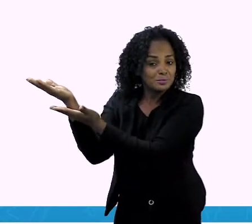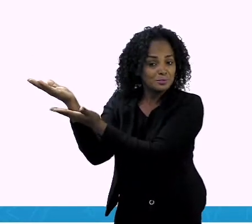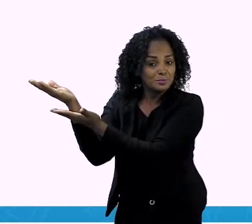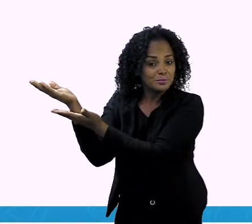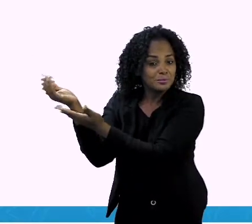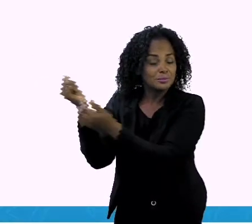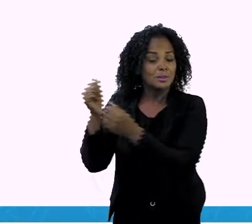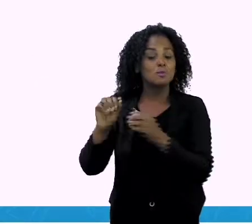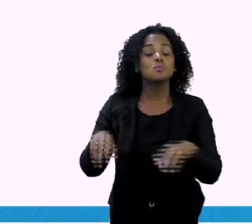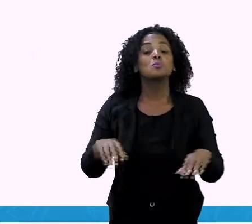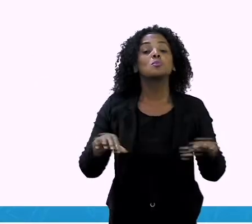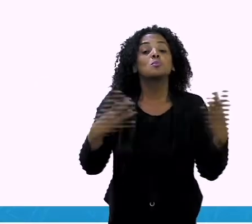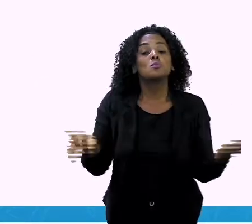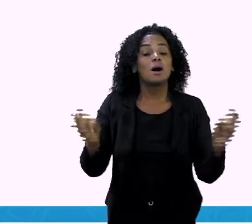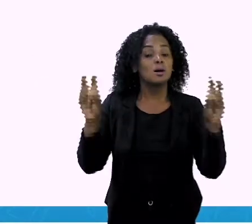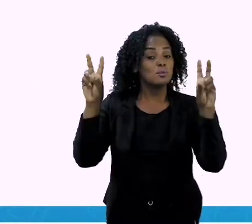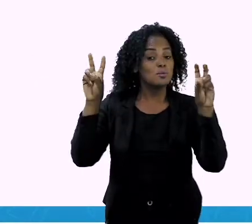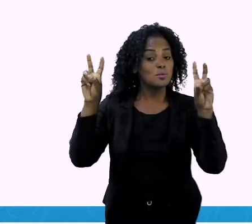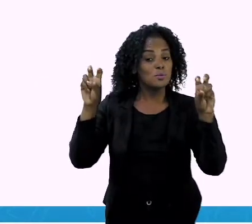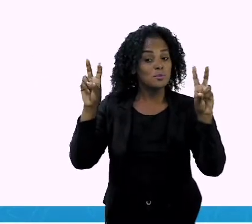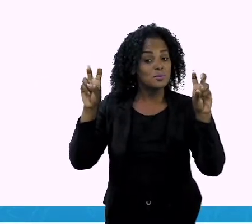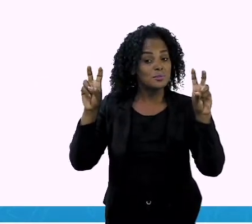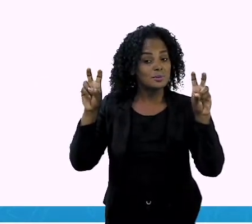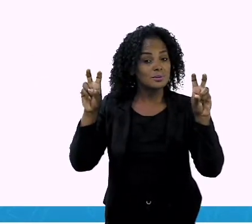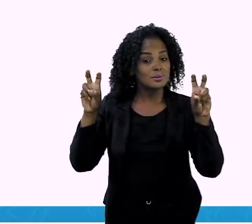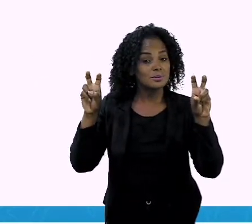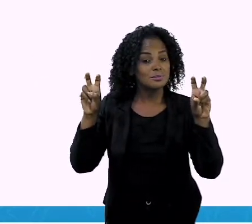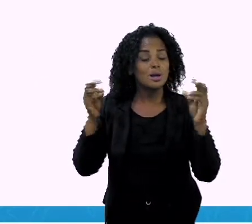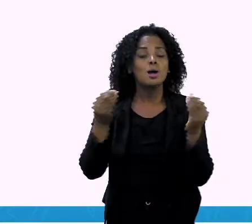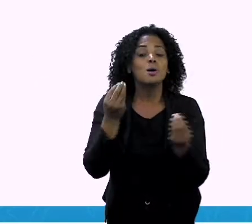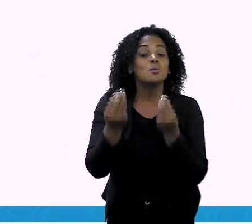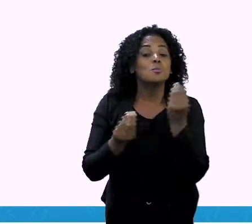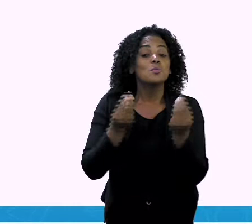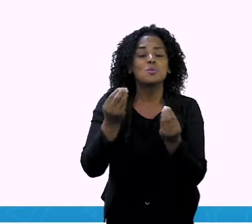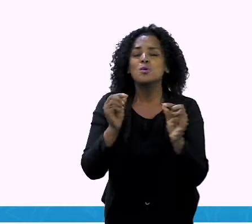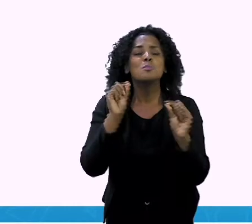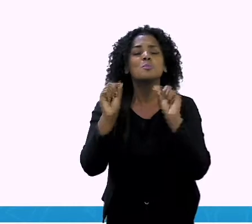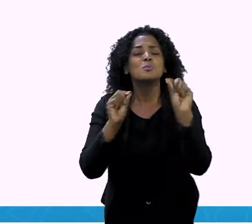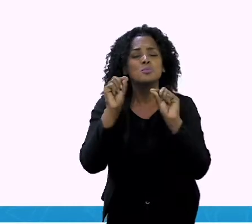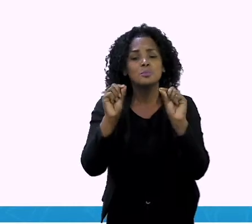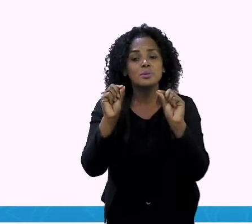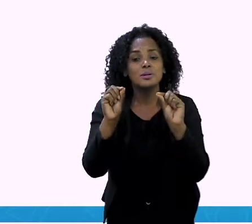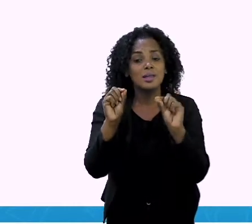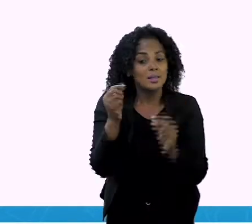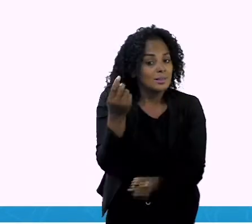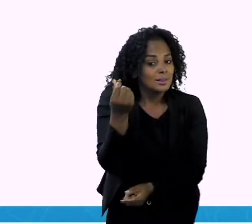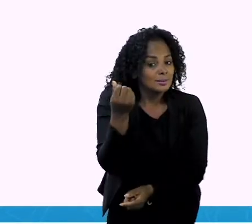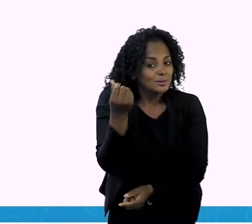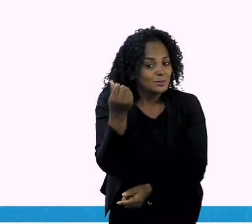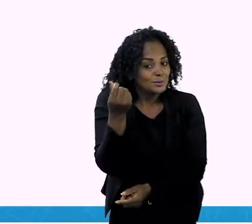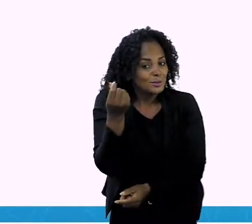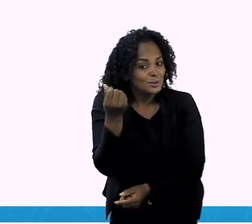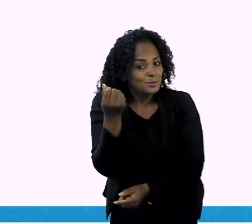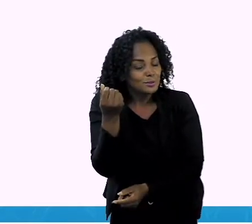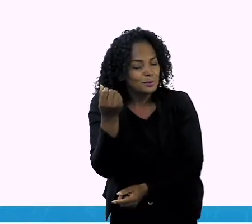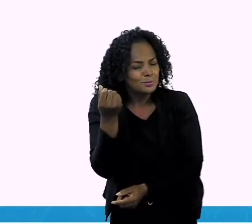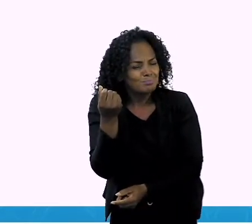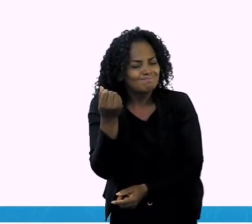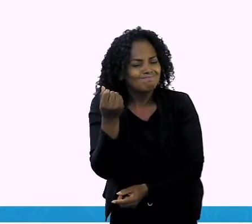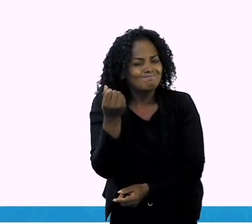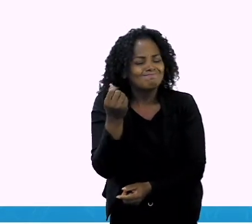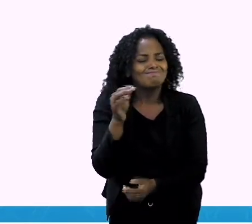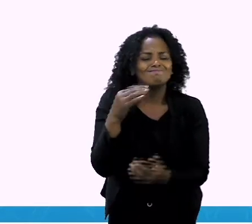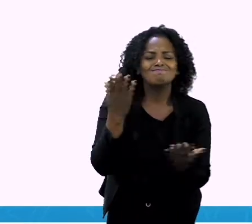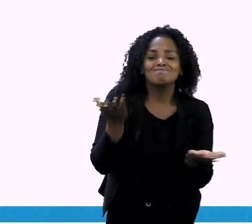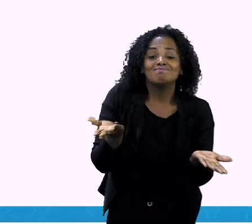do título dessa história? O nome dessa história? Como se fosse dinheiro. Será o que vai